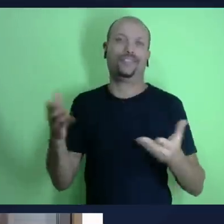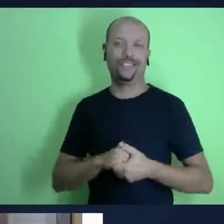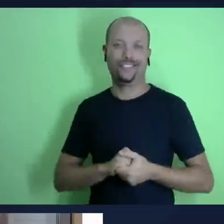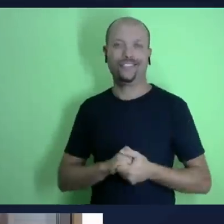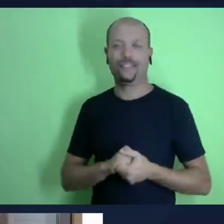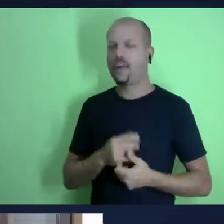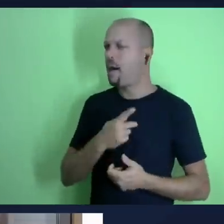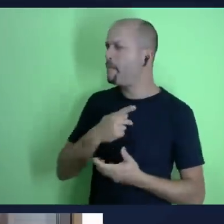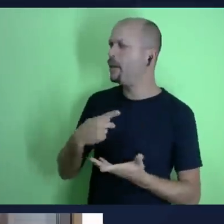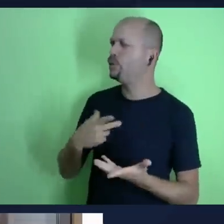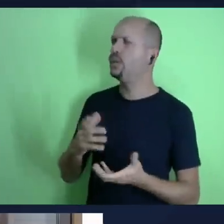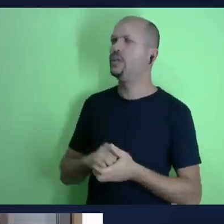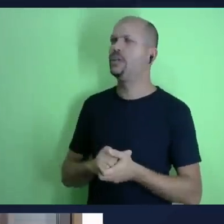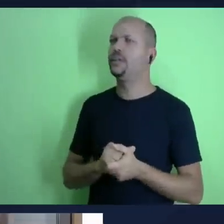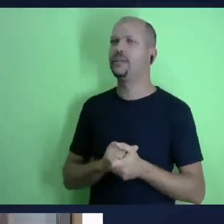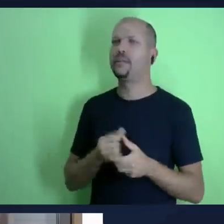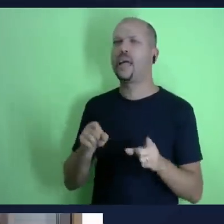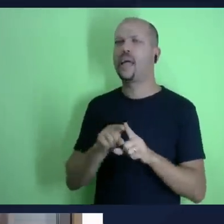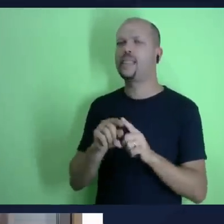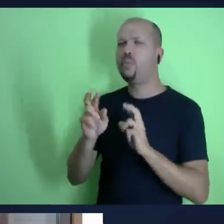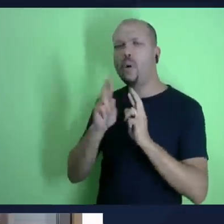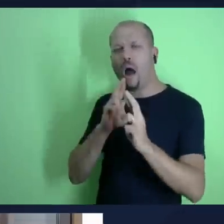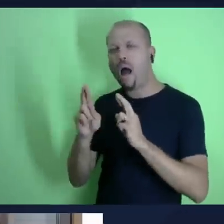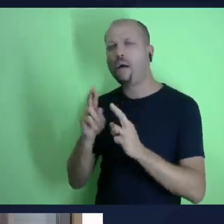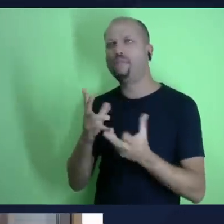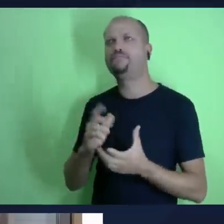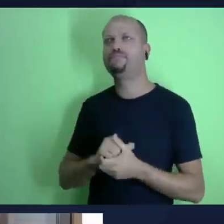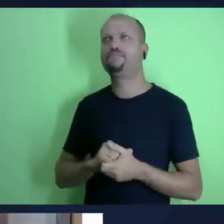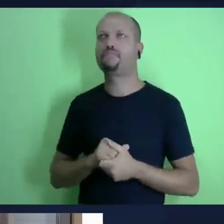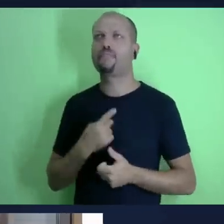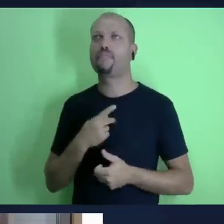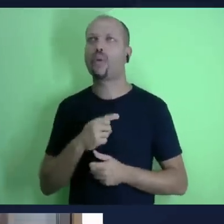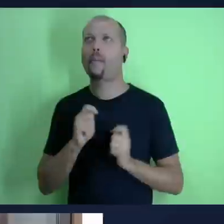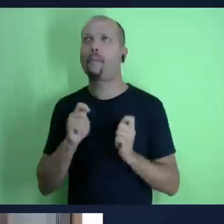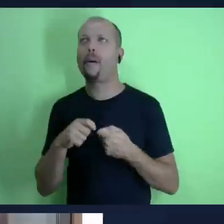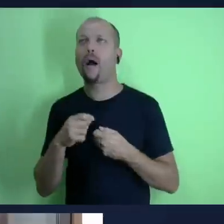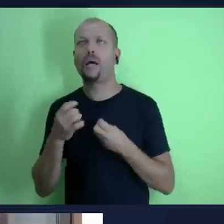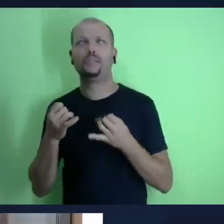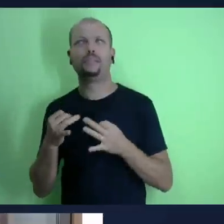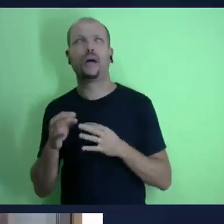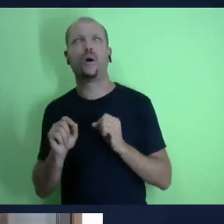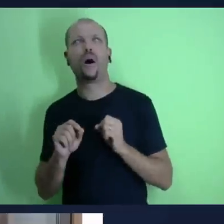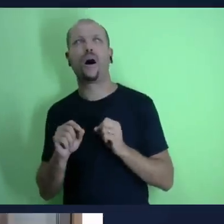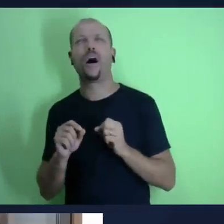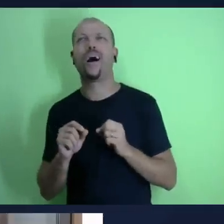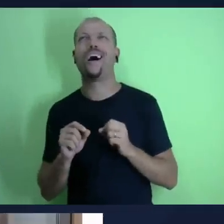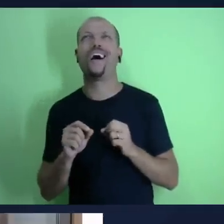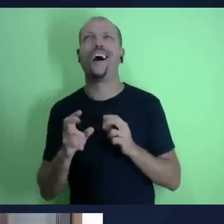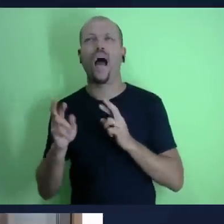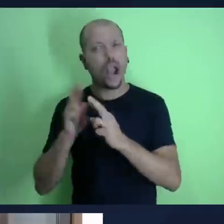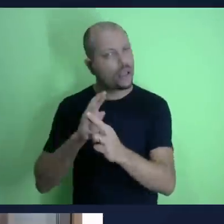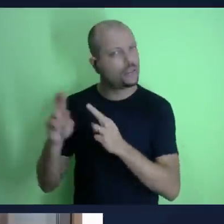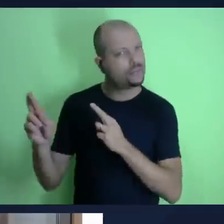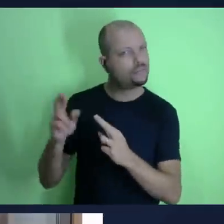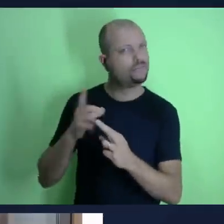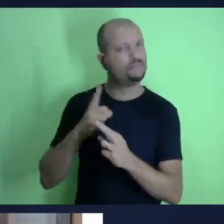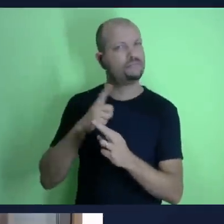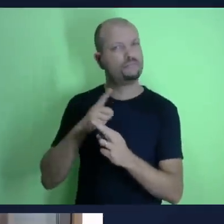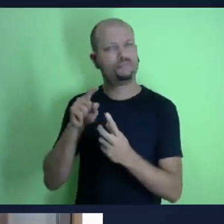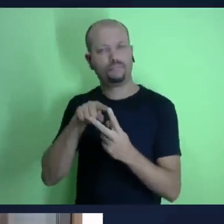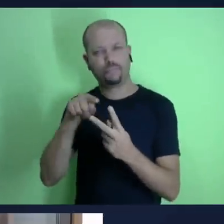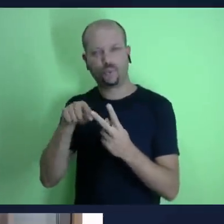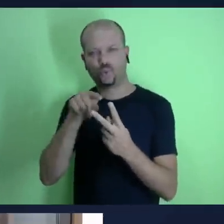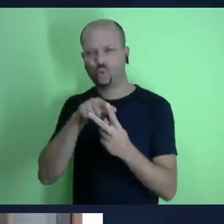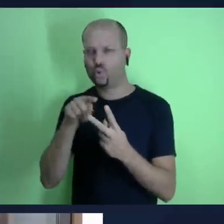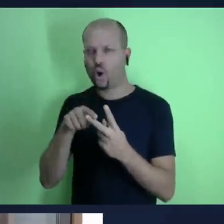aquilo que vem do céu para nós mas aquilo que deve também subir de nós para o céu pastor